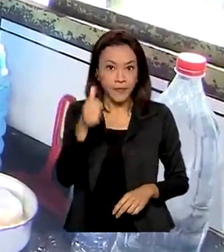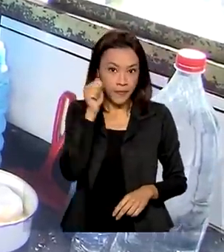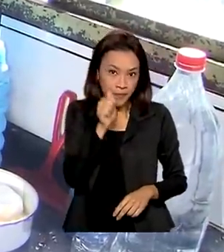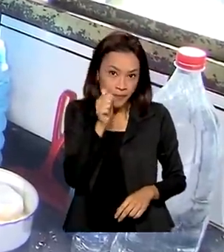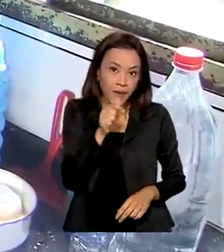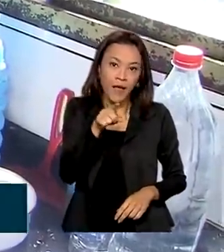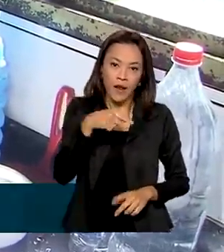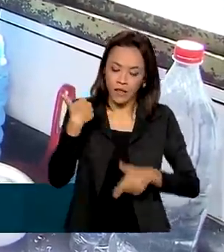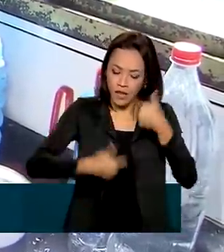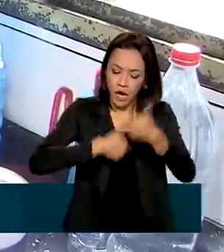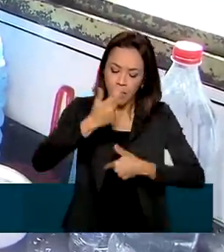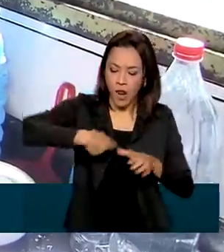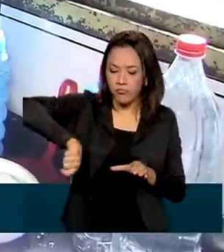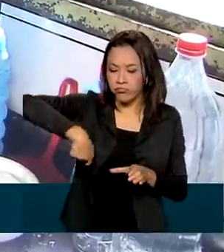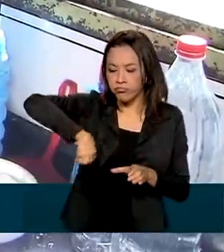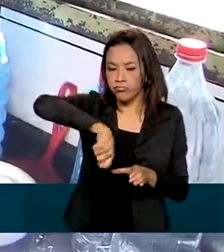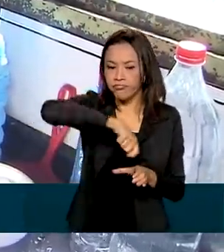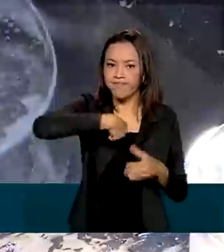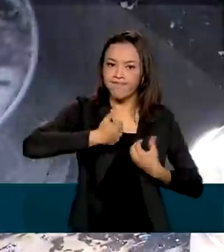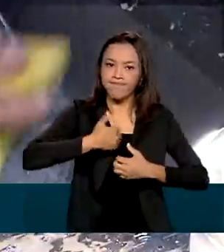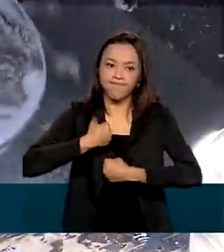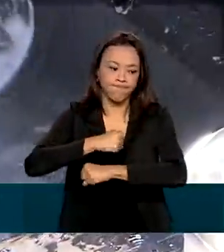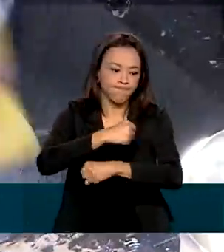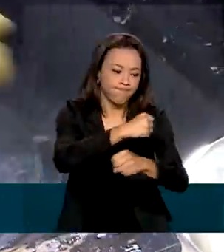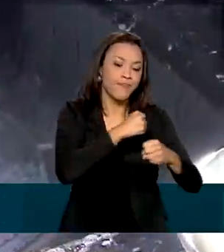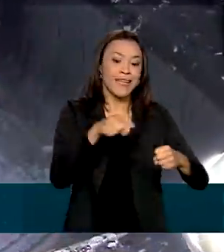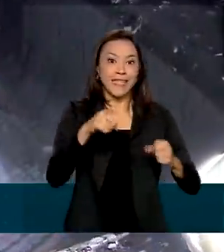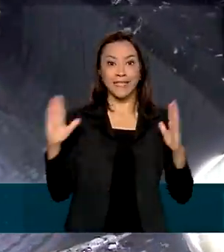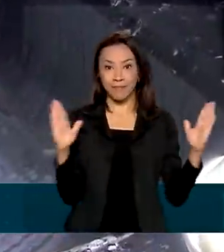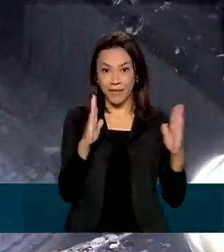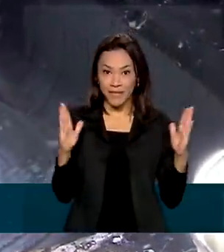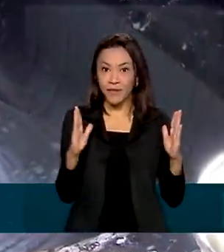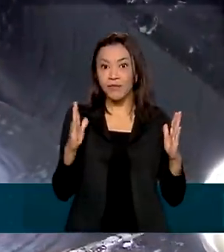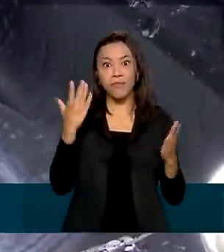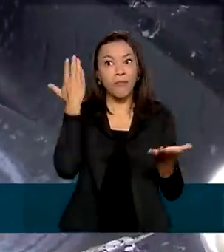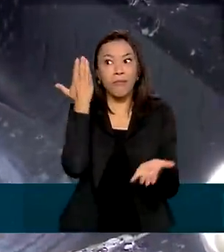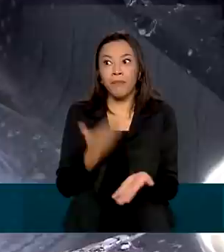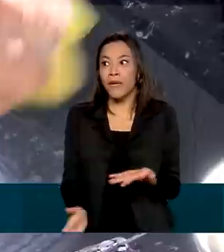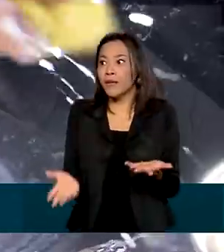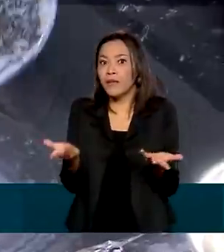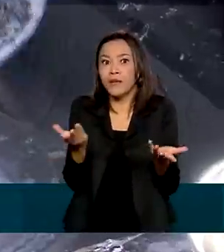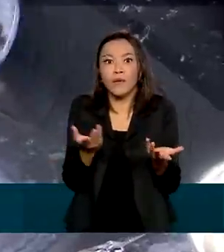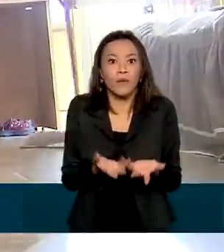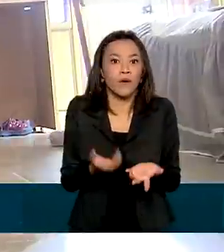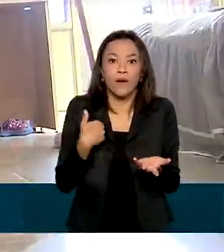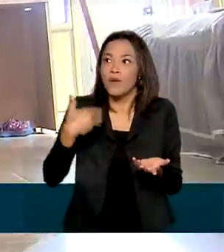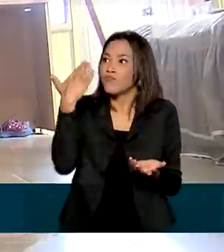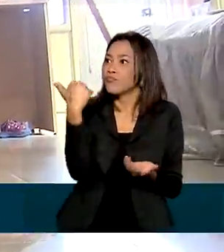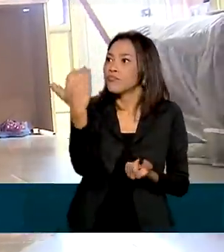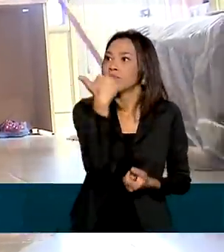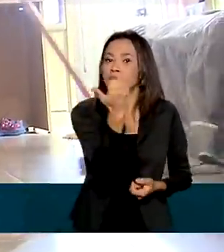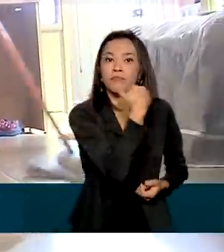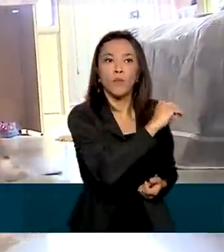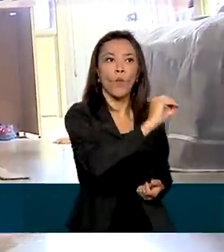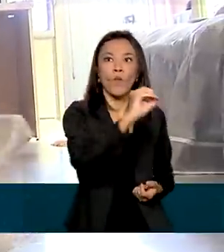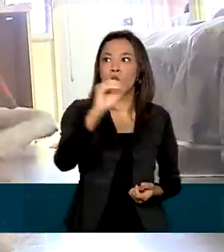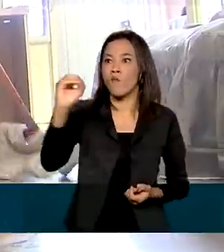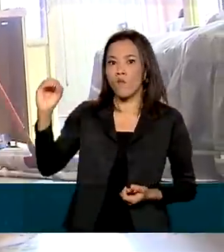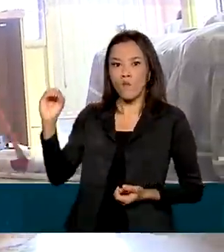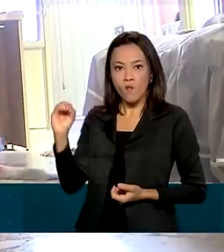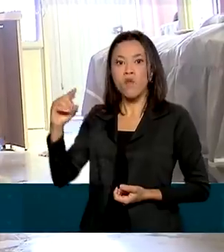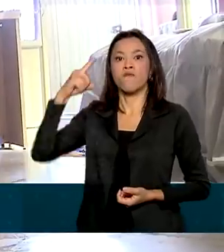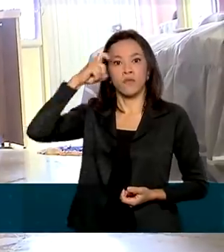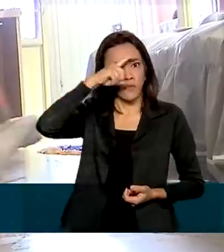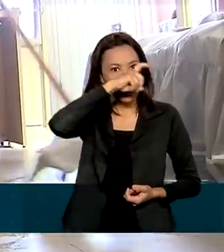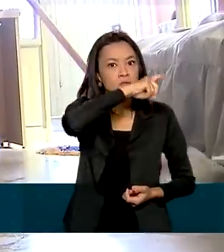é diarista e durante a pandemia perdeu a faxina de todos os dias da semana. Ela conta que o ano